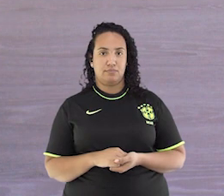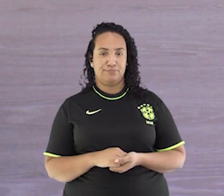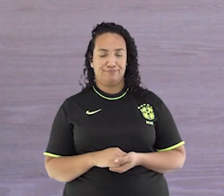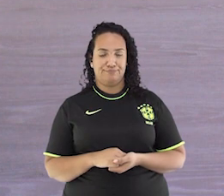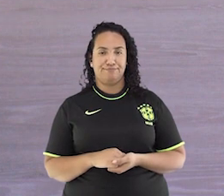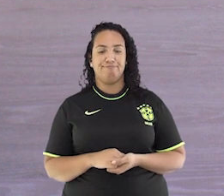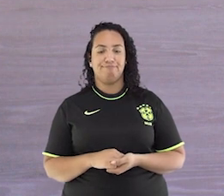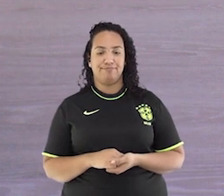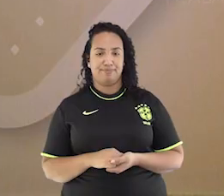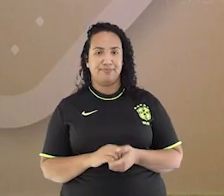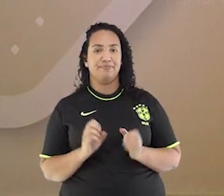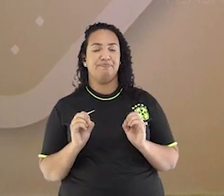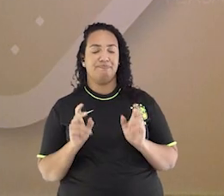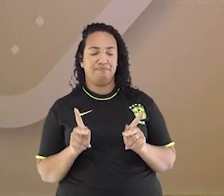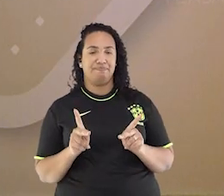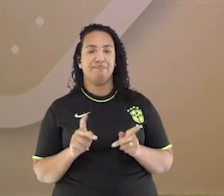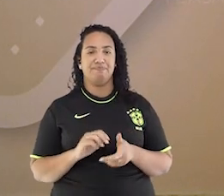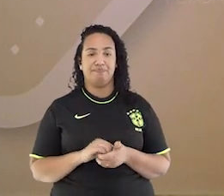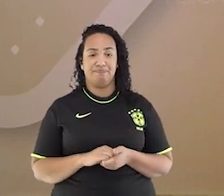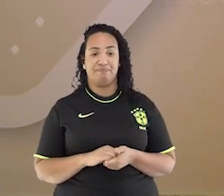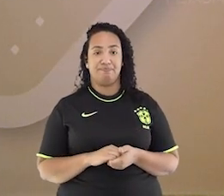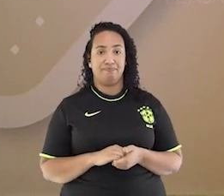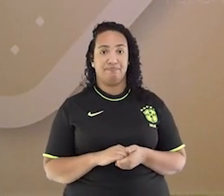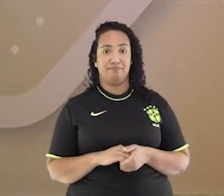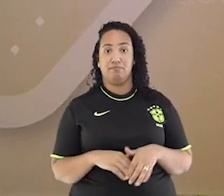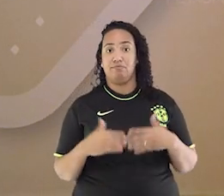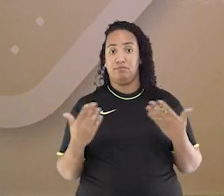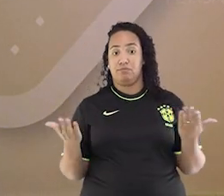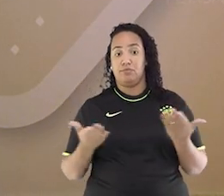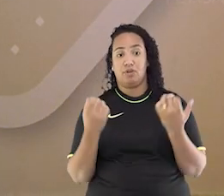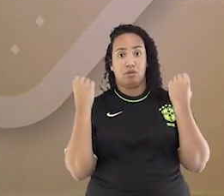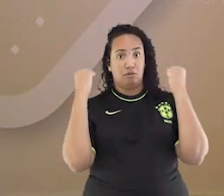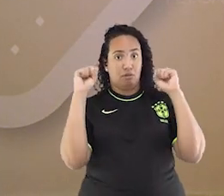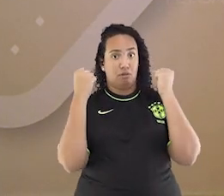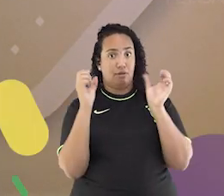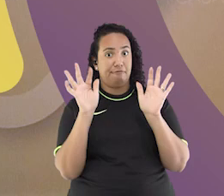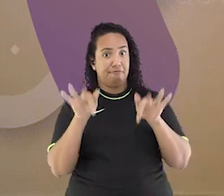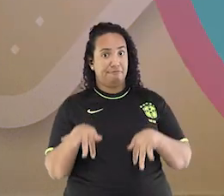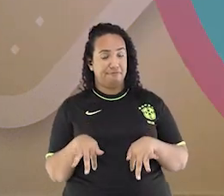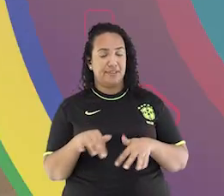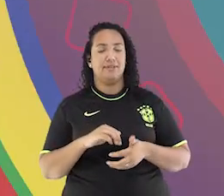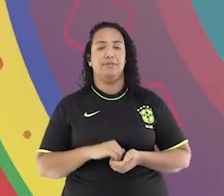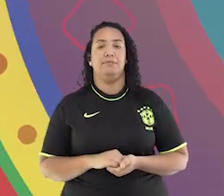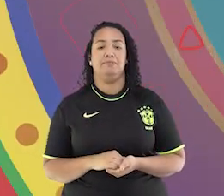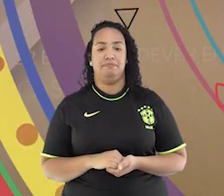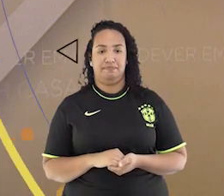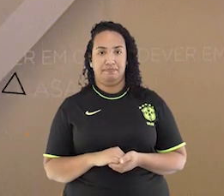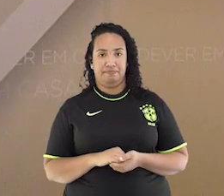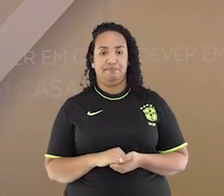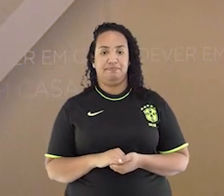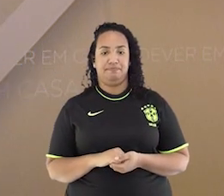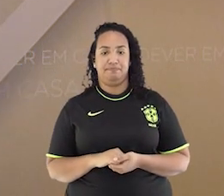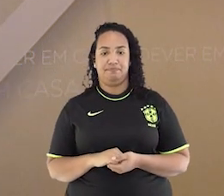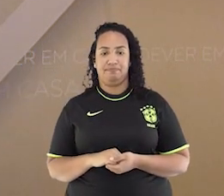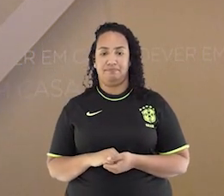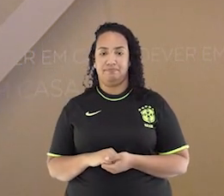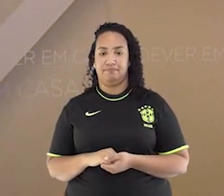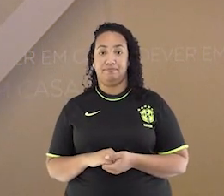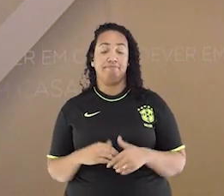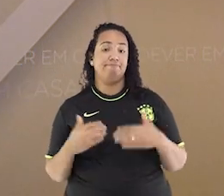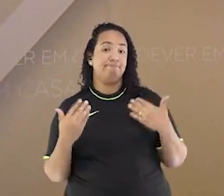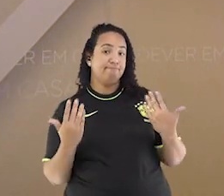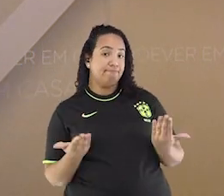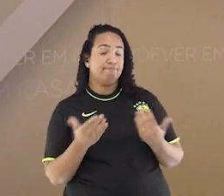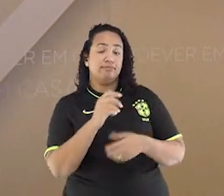Boa! Beleza? E assim encerramos nosso exercício. É isso aí,